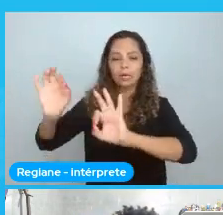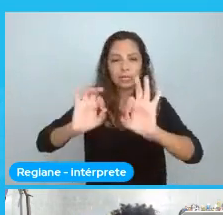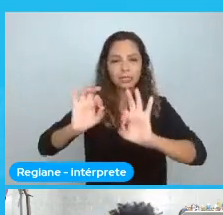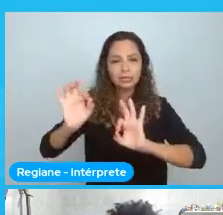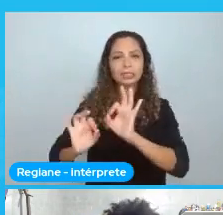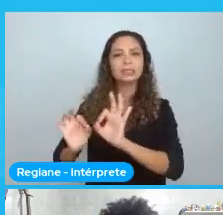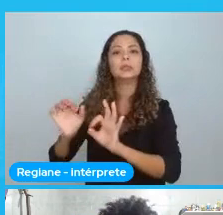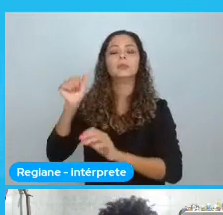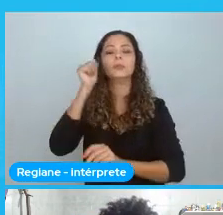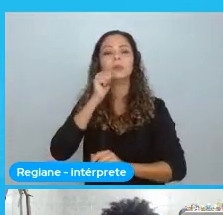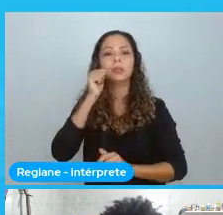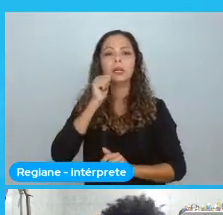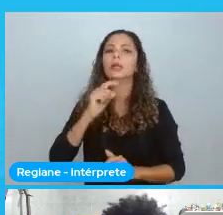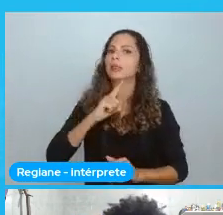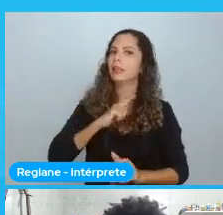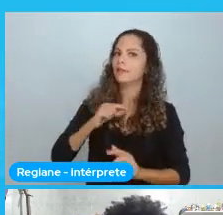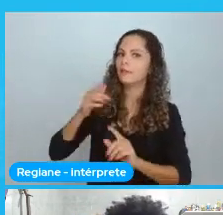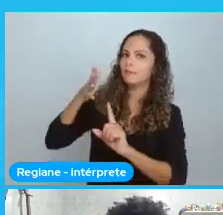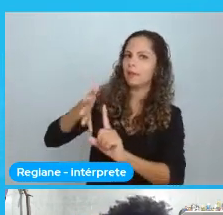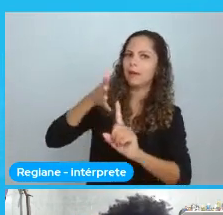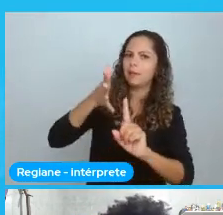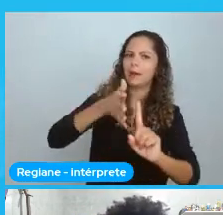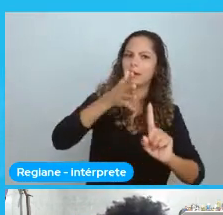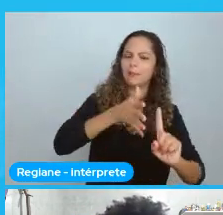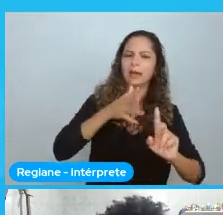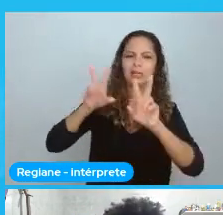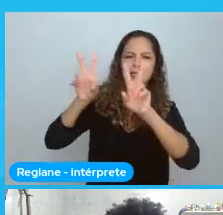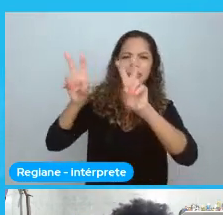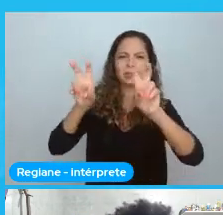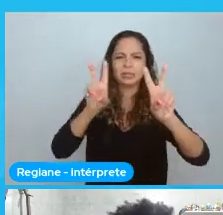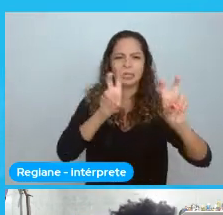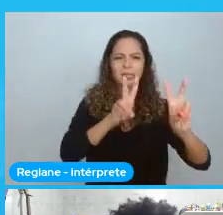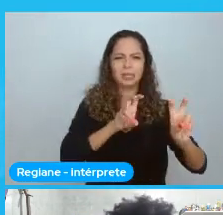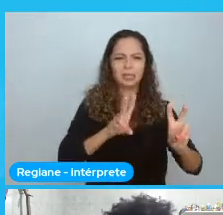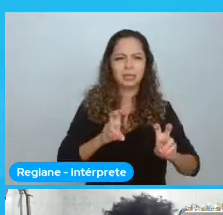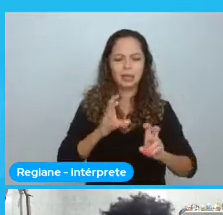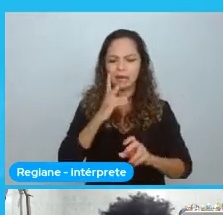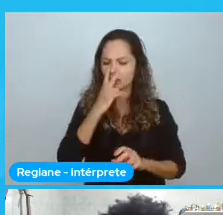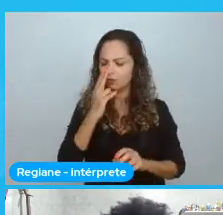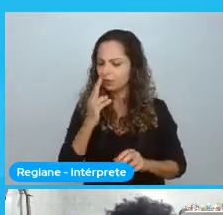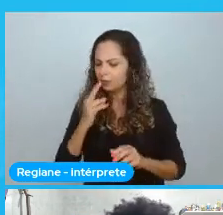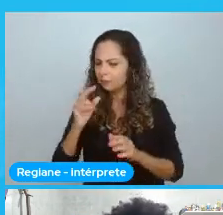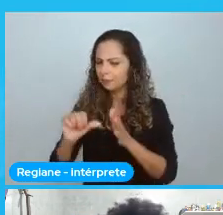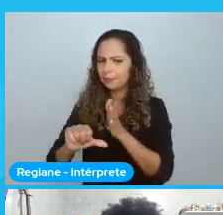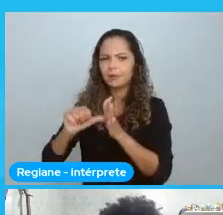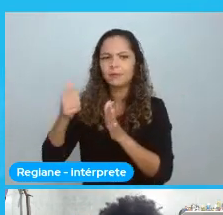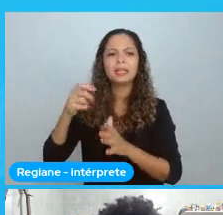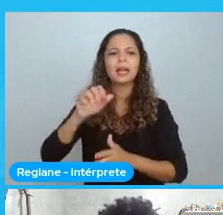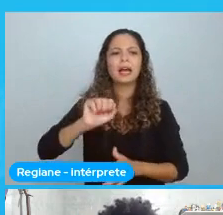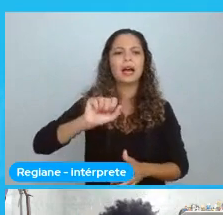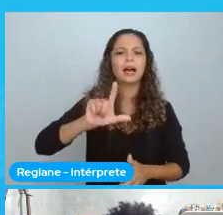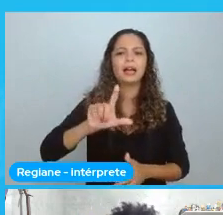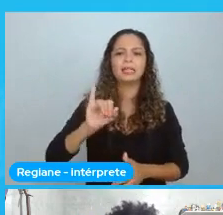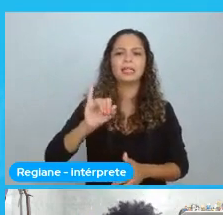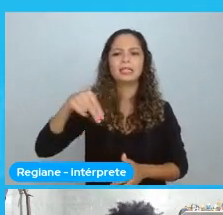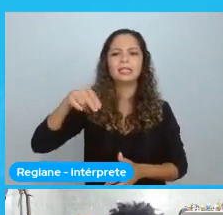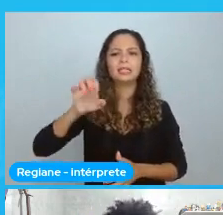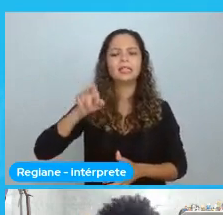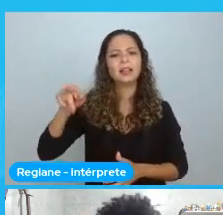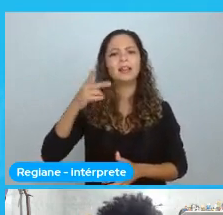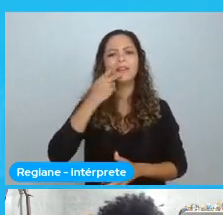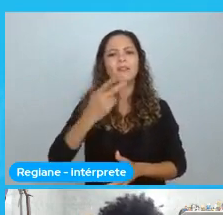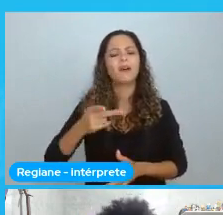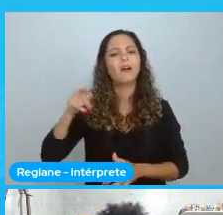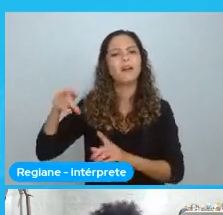palestras nesse dia. Inclusive, foi a primeira vez que eu vi uma palestra. Eu não sei se foi a primeira palestra de Aline. Aline é a big kahuna desse evento. Mas, foi a